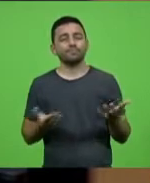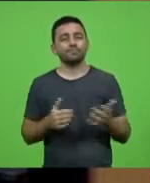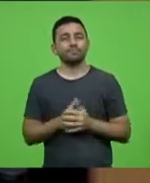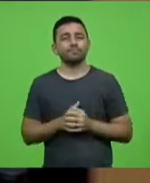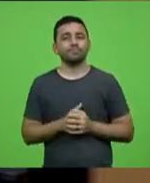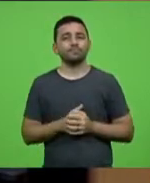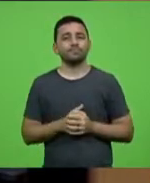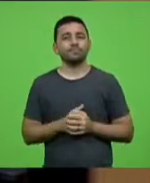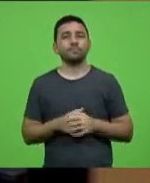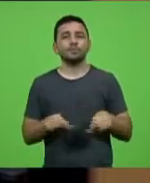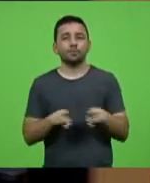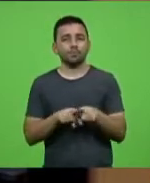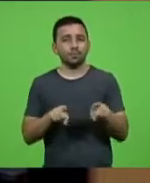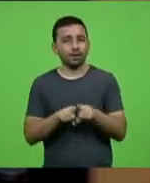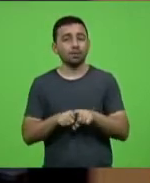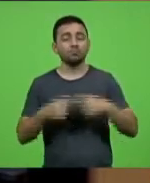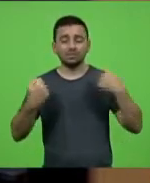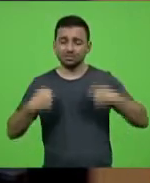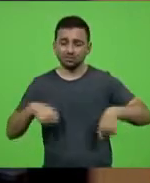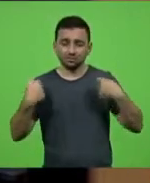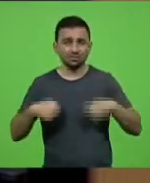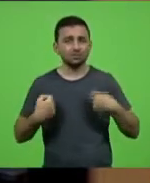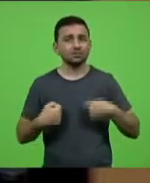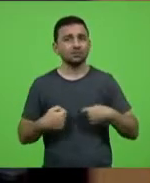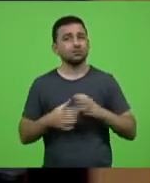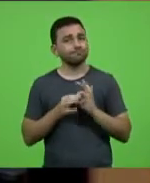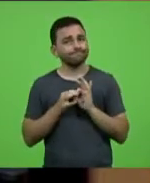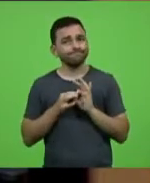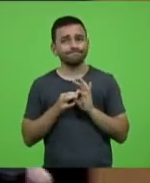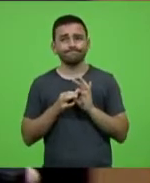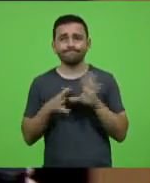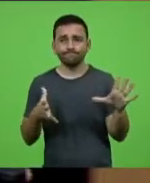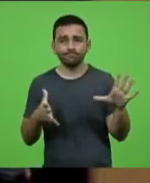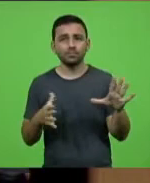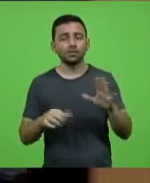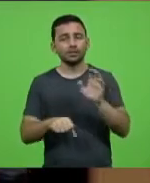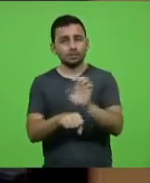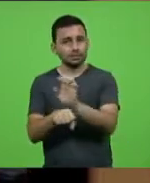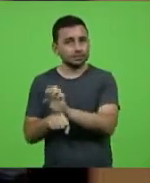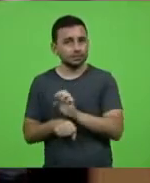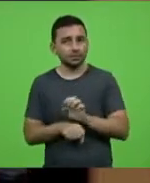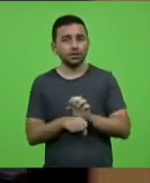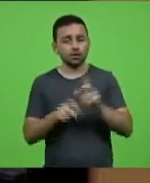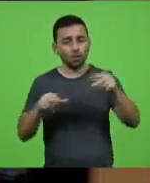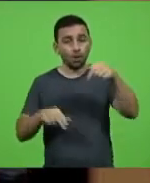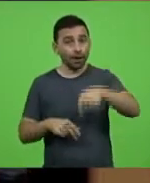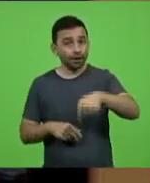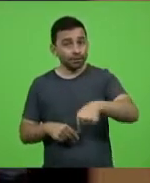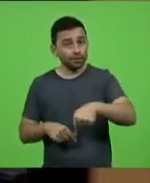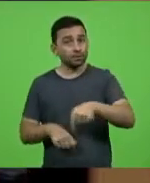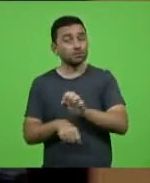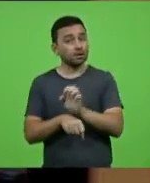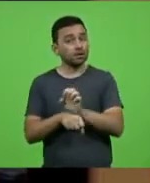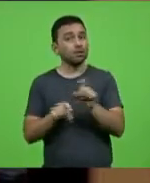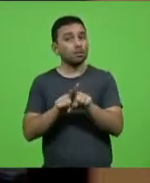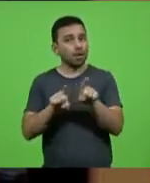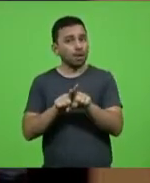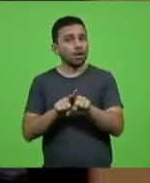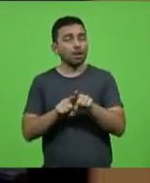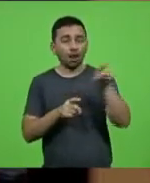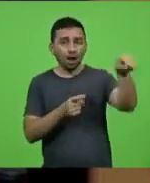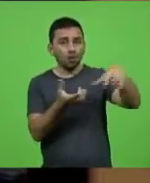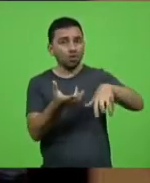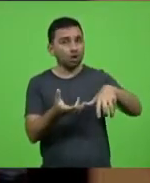que seja liberado aos estados, como nós estamos liberando e que o Congresso mantenha isso